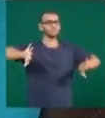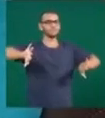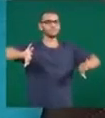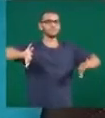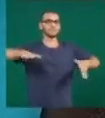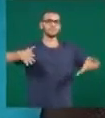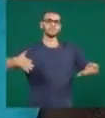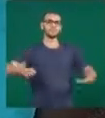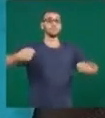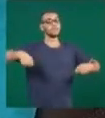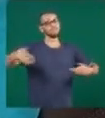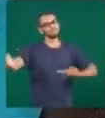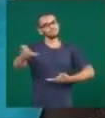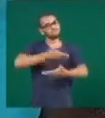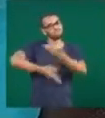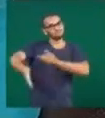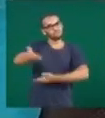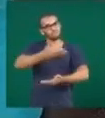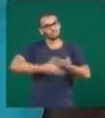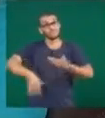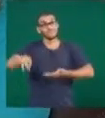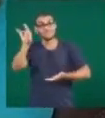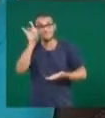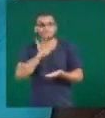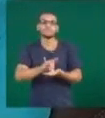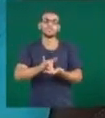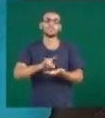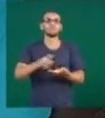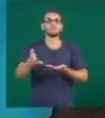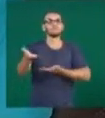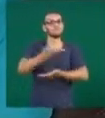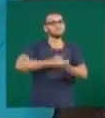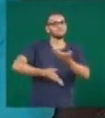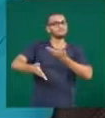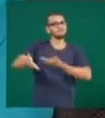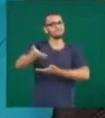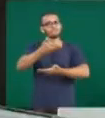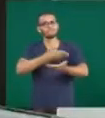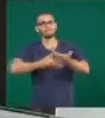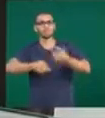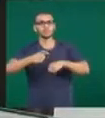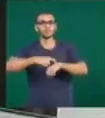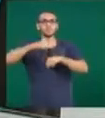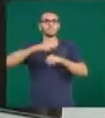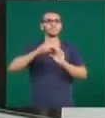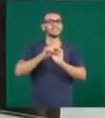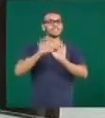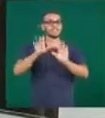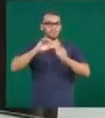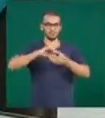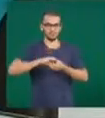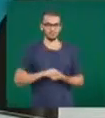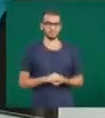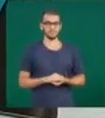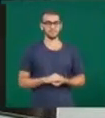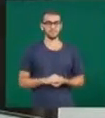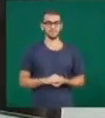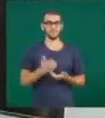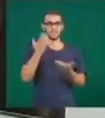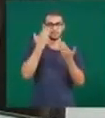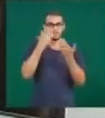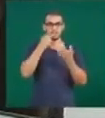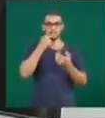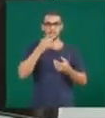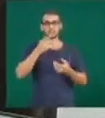Então, buscar interagir verdadeiramente com as crianças no tempo que tem livre. Ainda segundo a psicóloga, a rotina